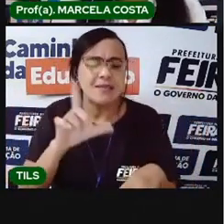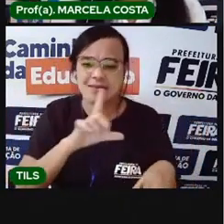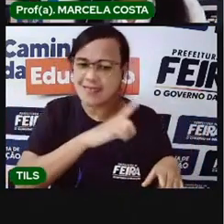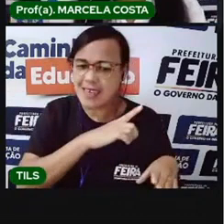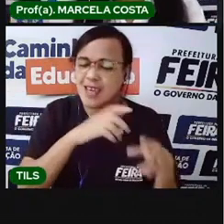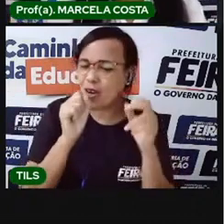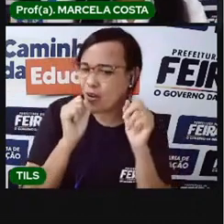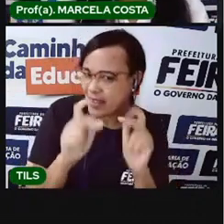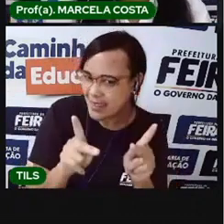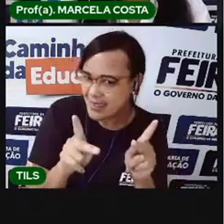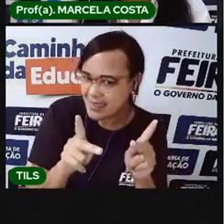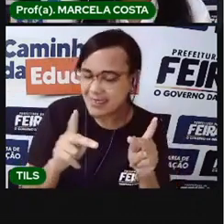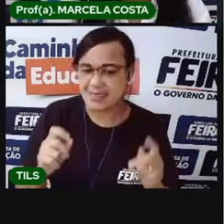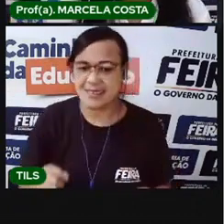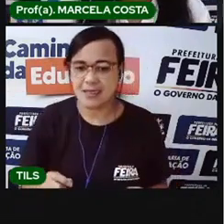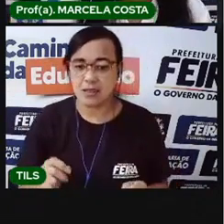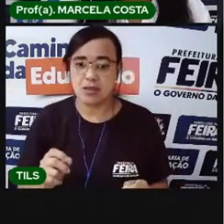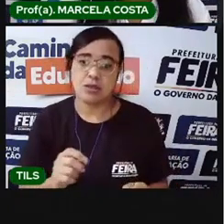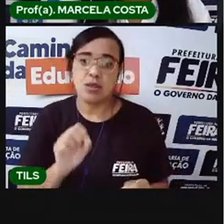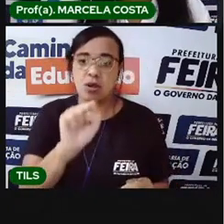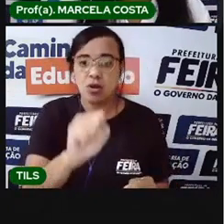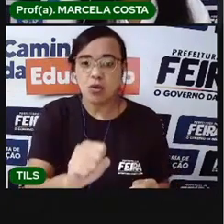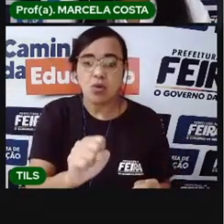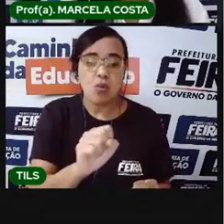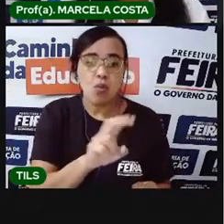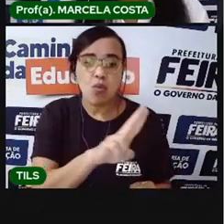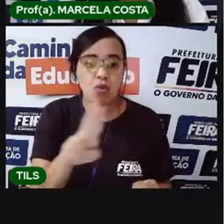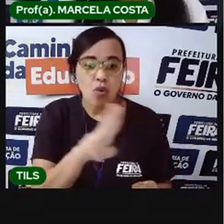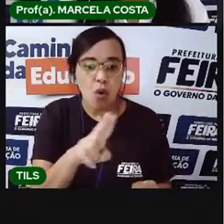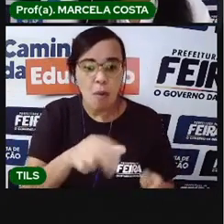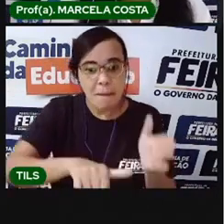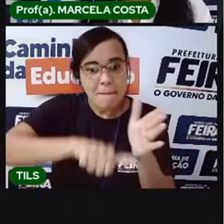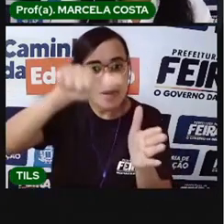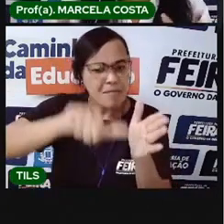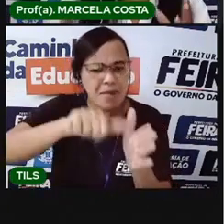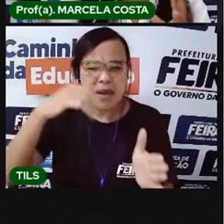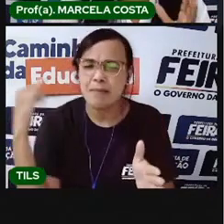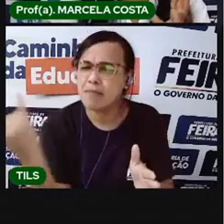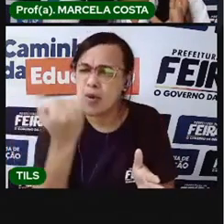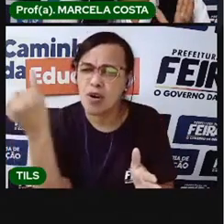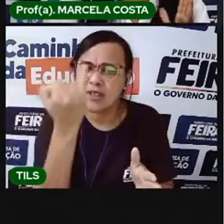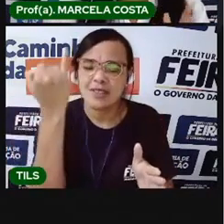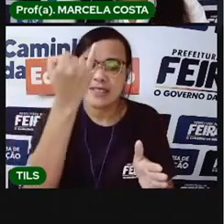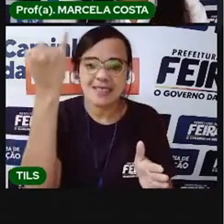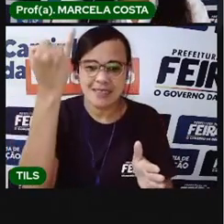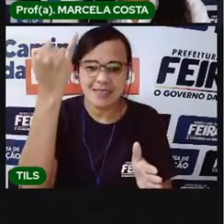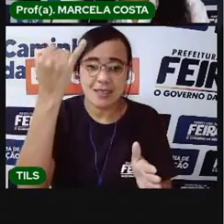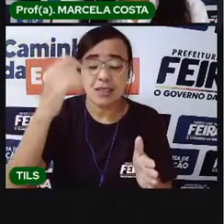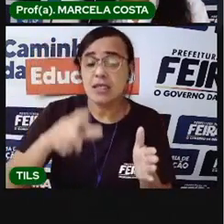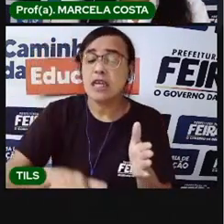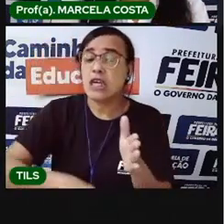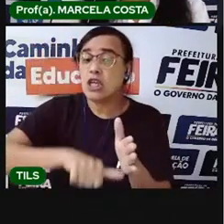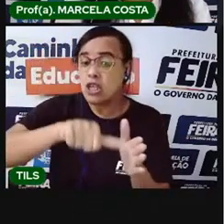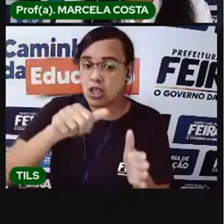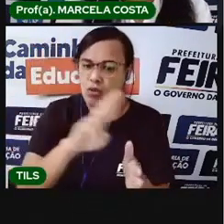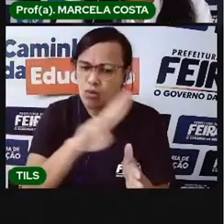Tá? Os sobrenomes são tão importantes que eles, vou dar aqui um exemplo para vocês,